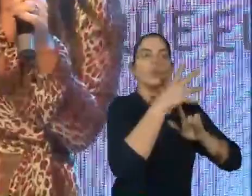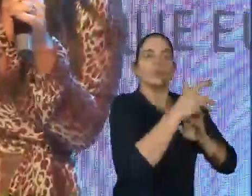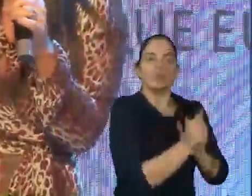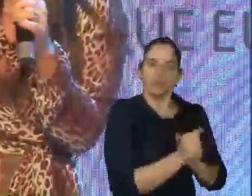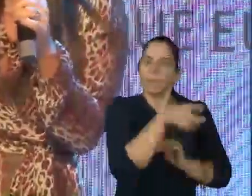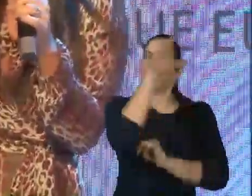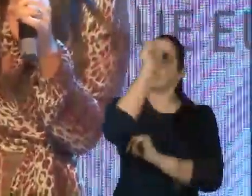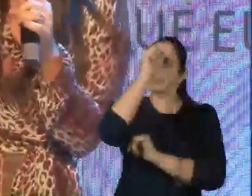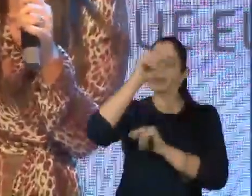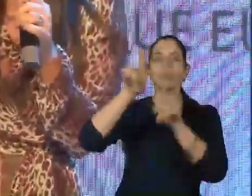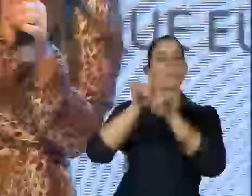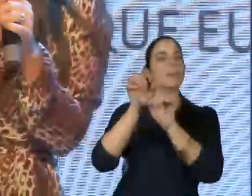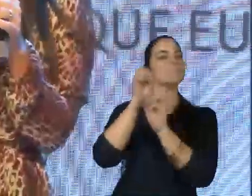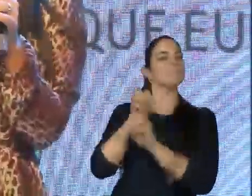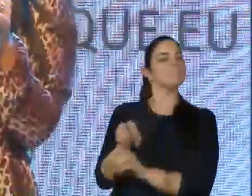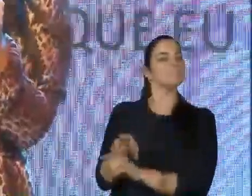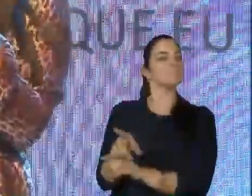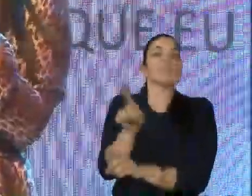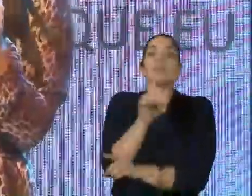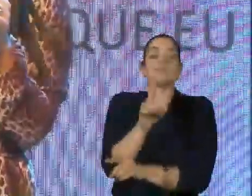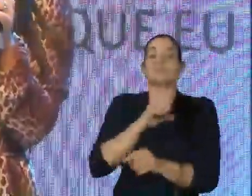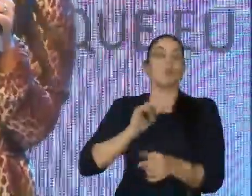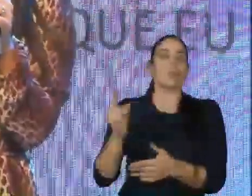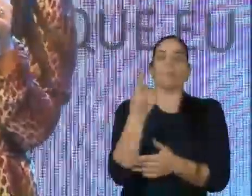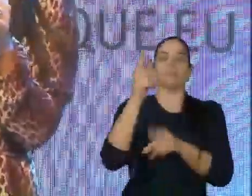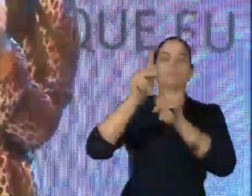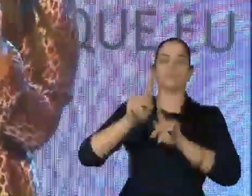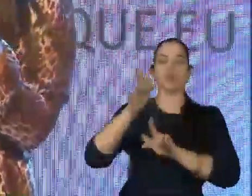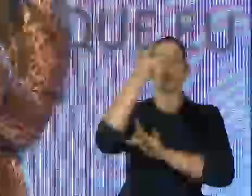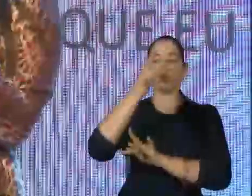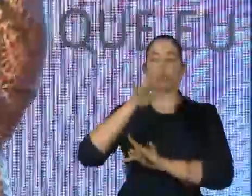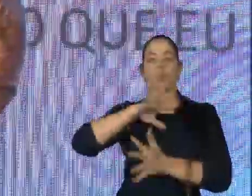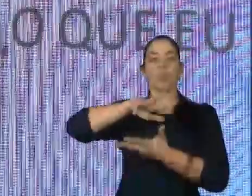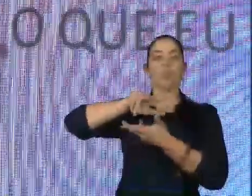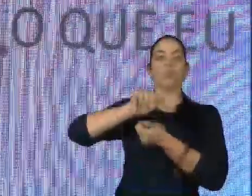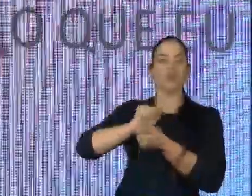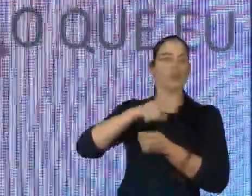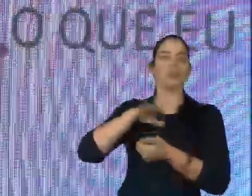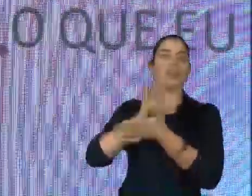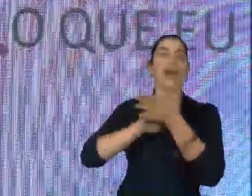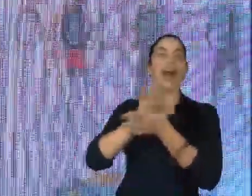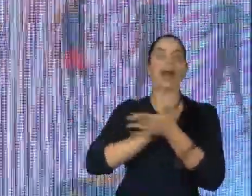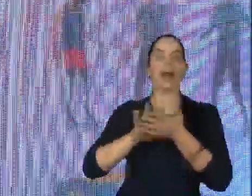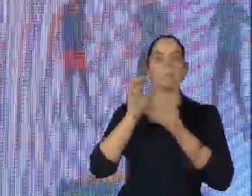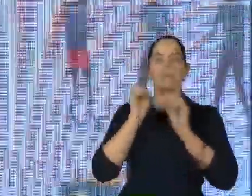para aprender e para ensinar. Não existe ninguém no mundo que não tenha nada para ensinar.